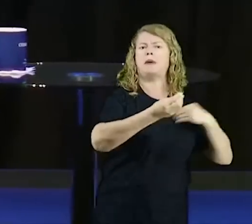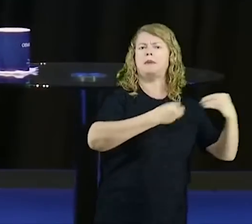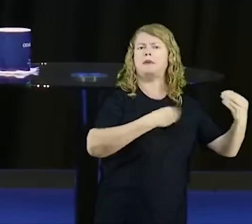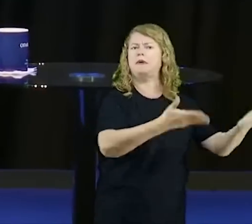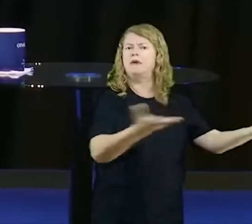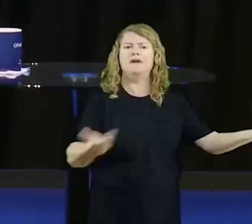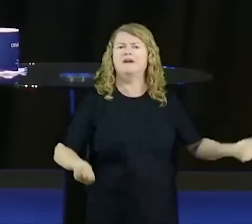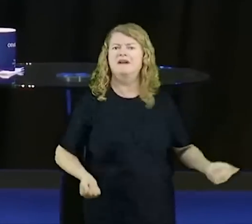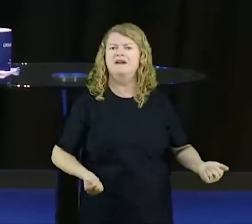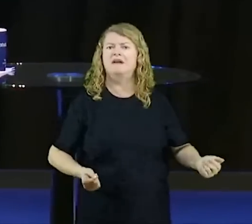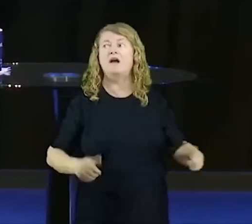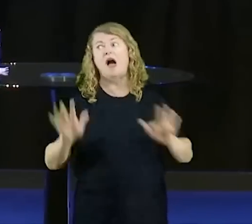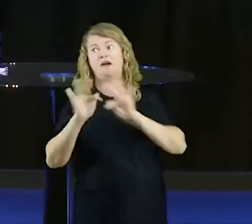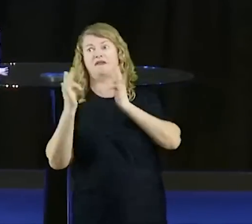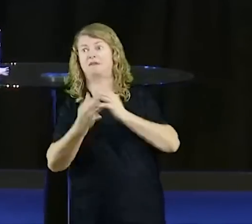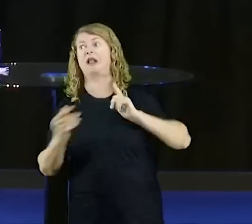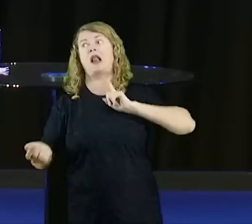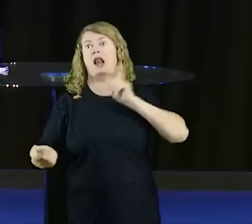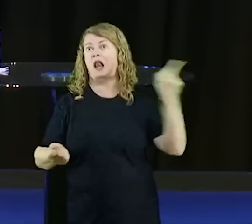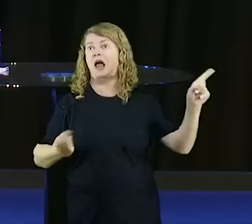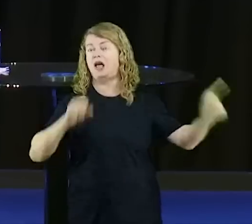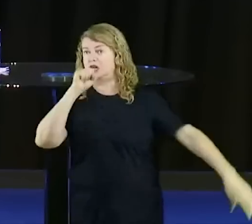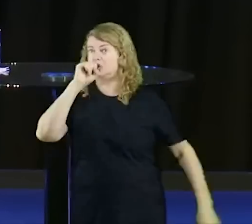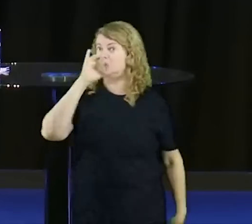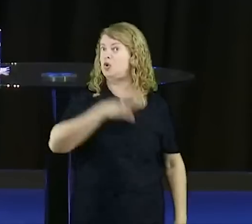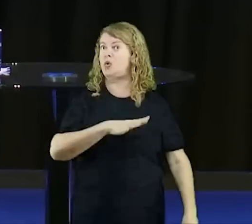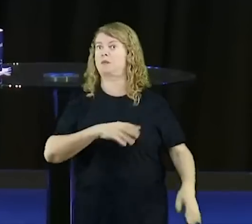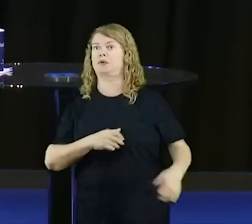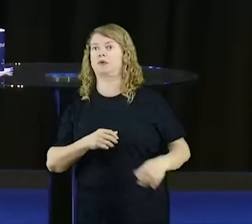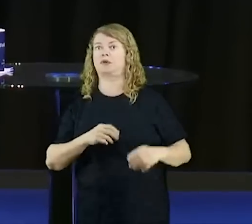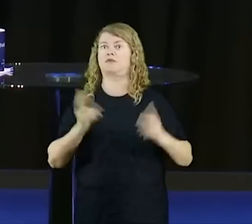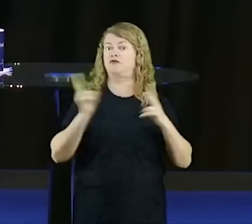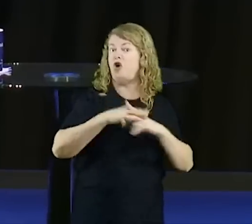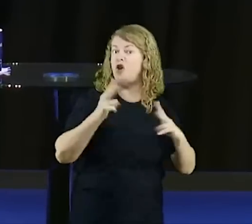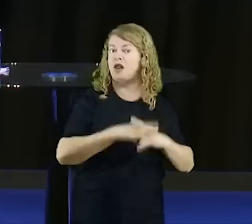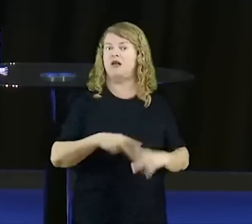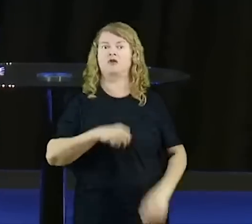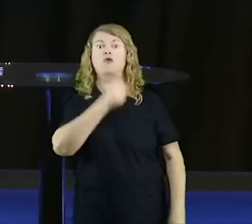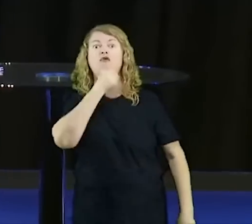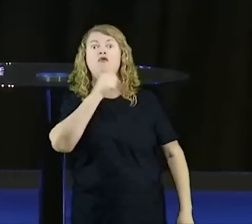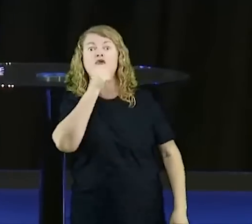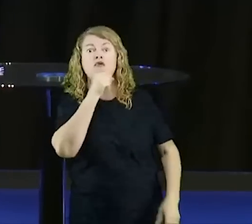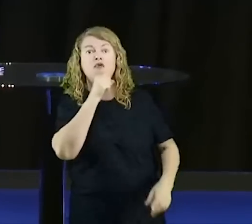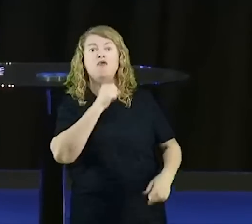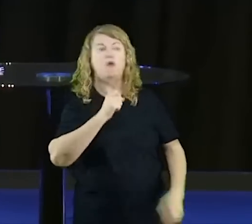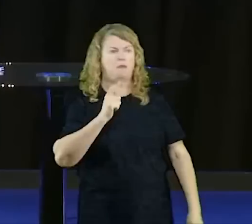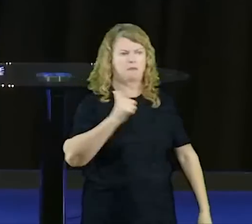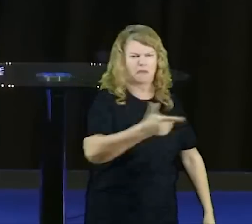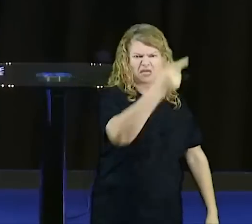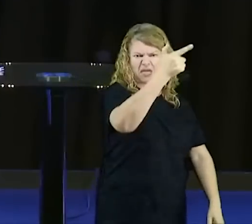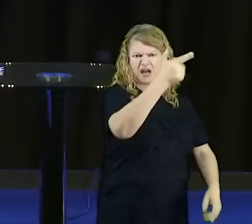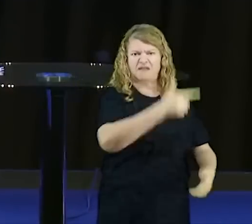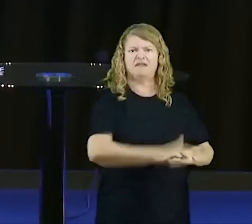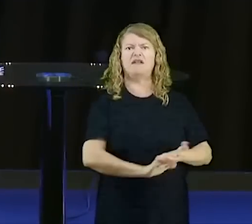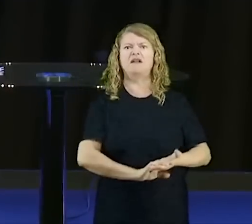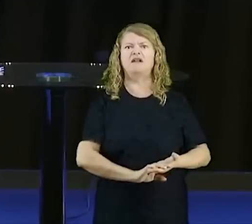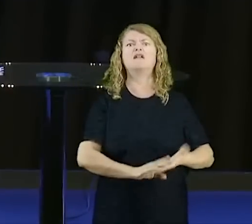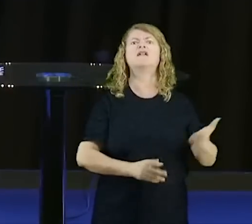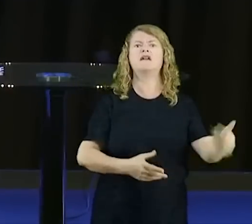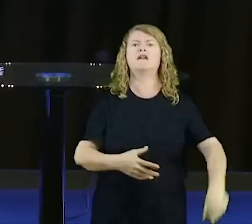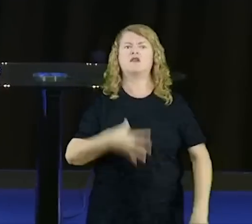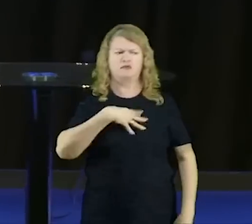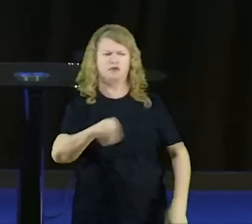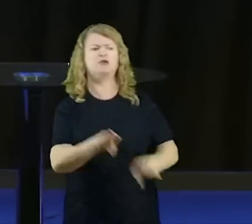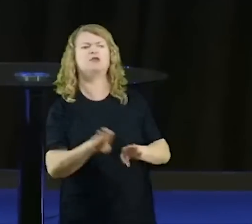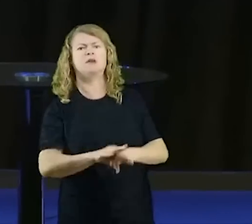estúpidos e matadores. Olha, o vovó era assassino, violento, o filho também é, vive com a peixeira, com